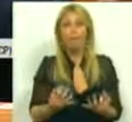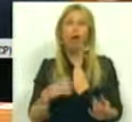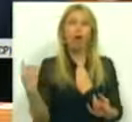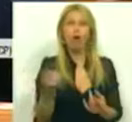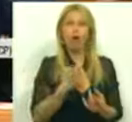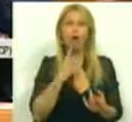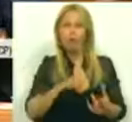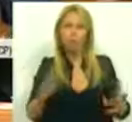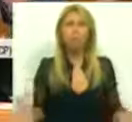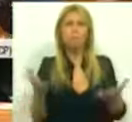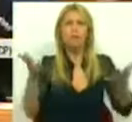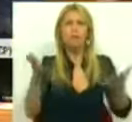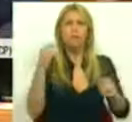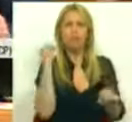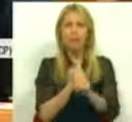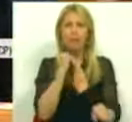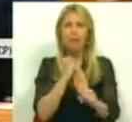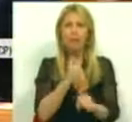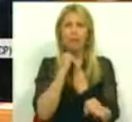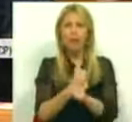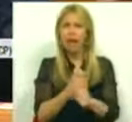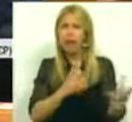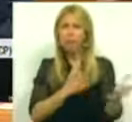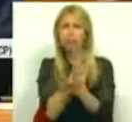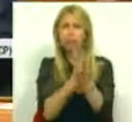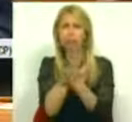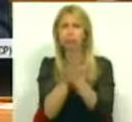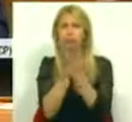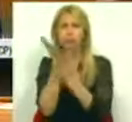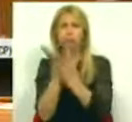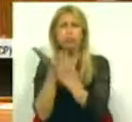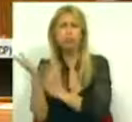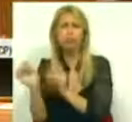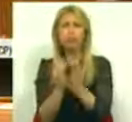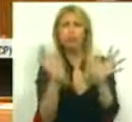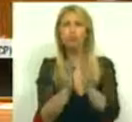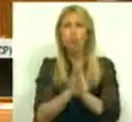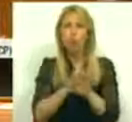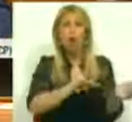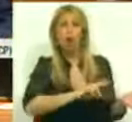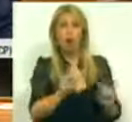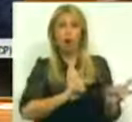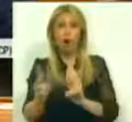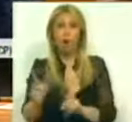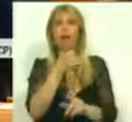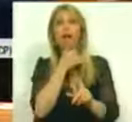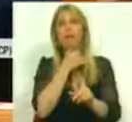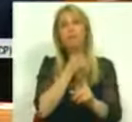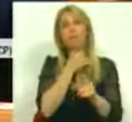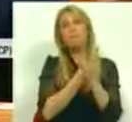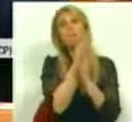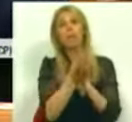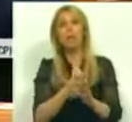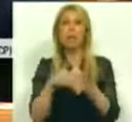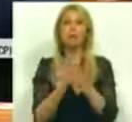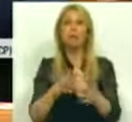para trabalhar em todas as frentes, nas reformas e nas medidas que abreviem e